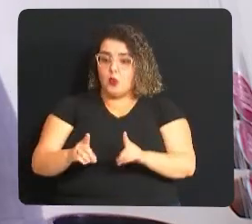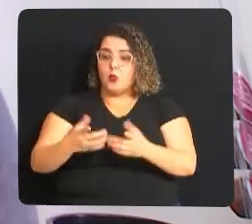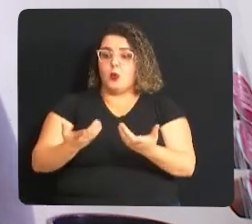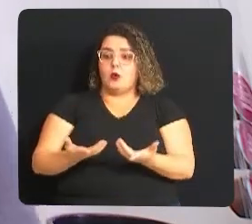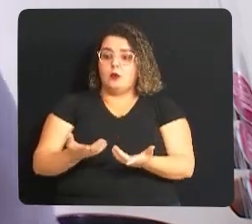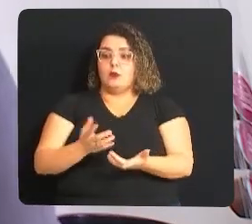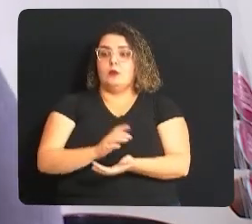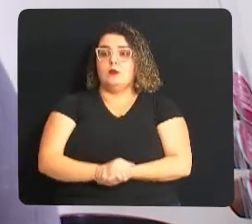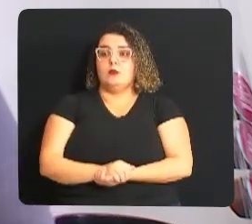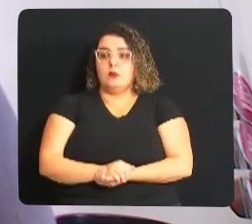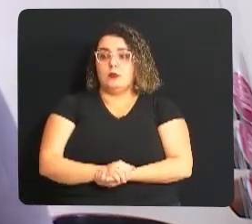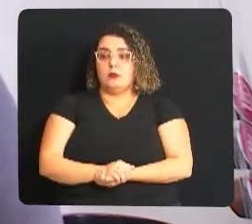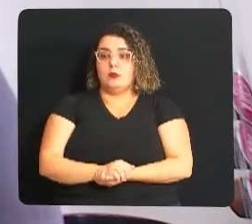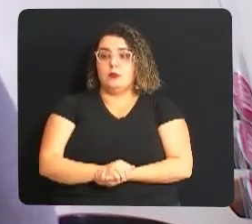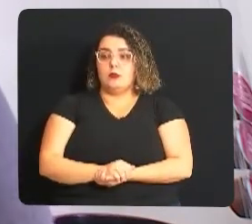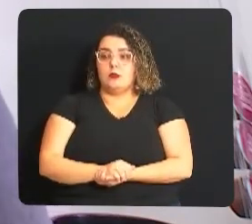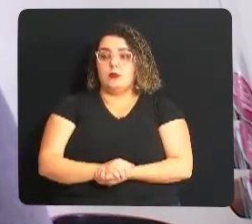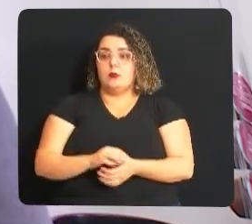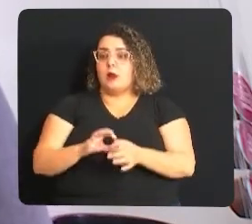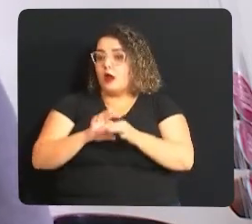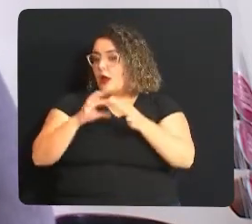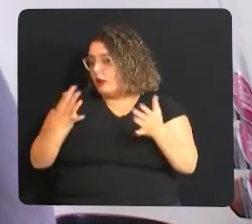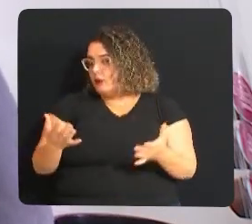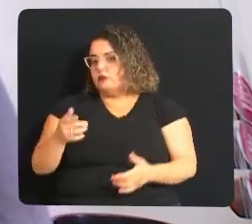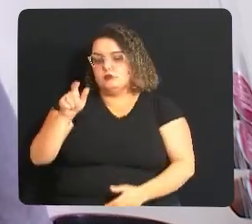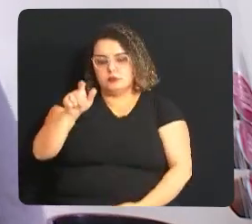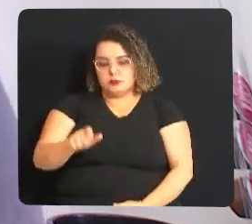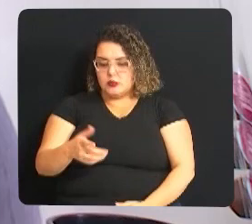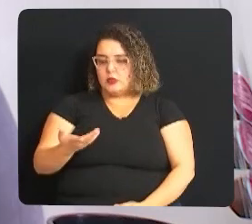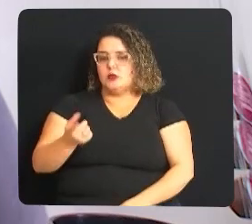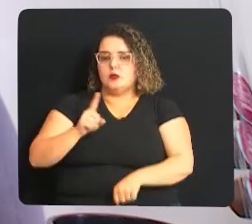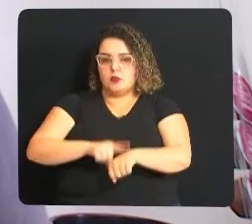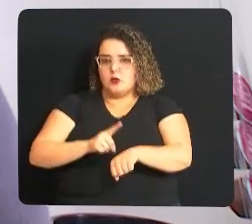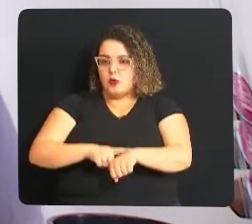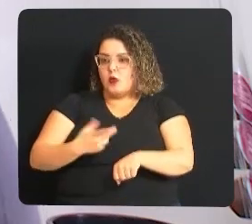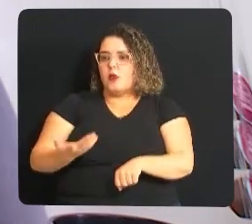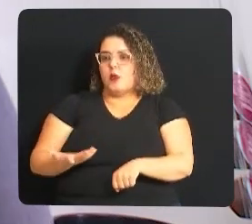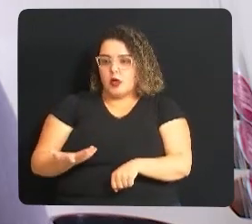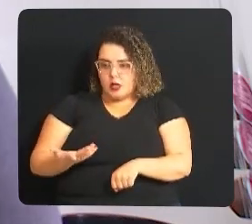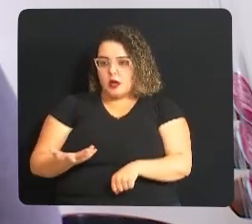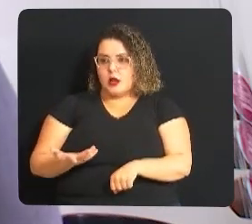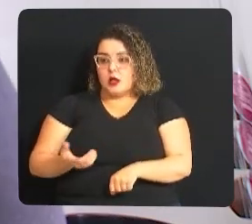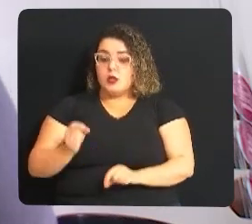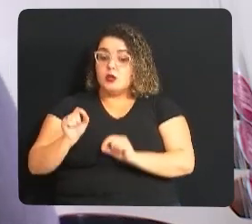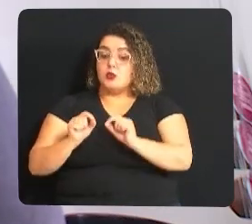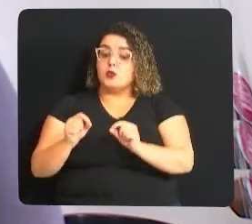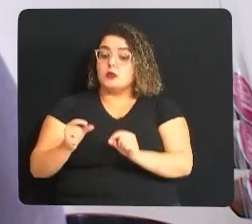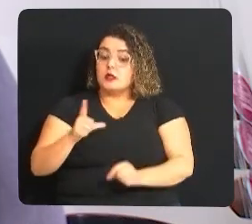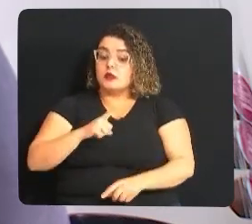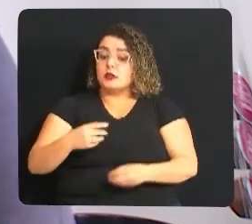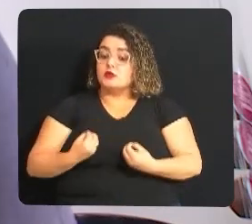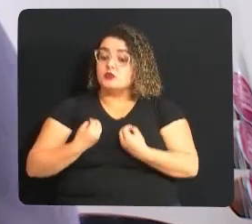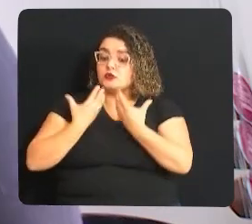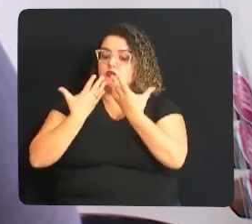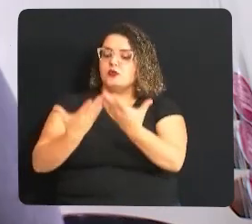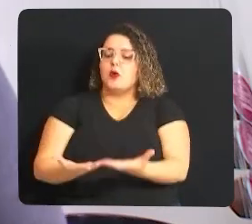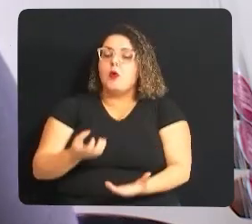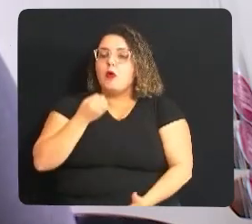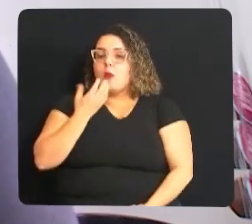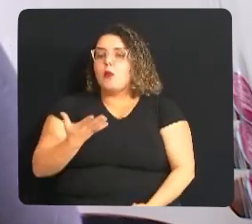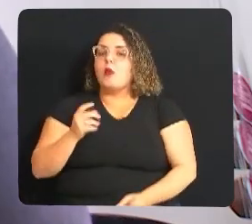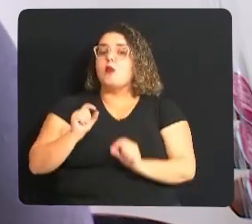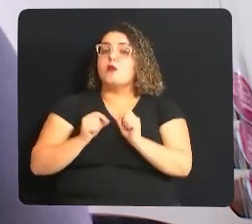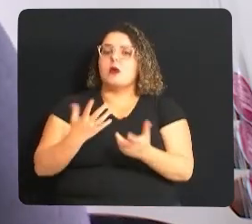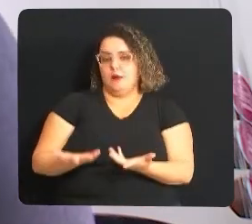a disponibilidade dele, o que ele tem de bom para nos apresentar. Então, nós fazemos todo